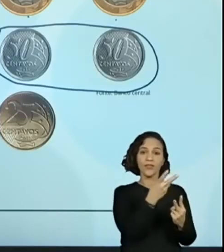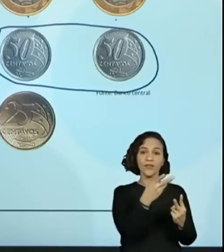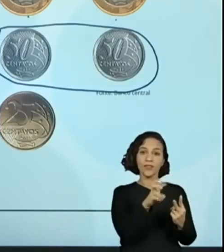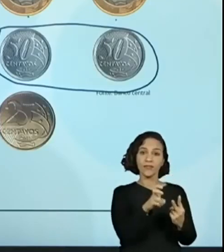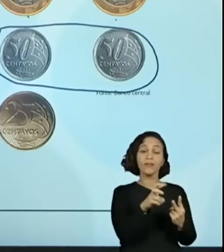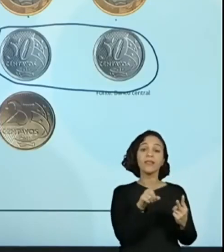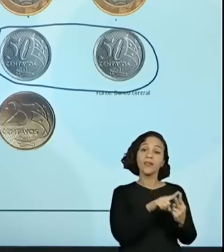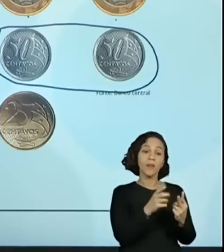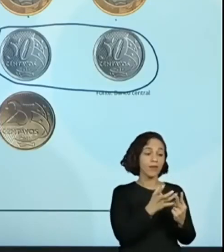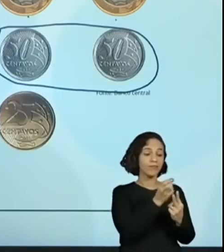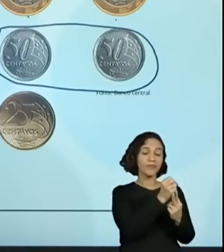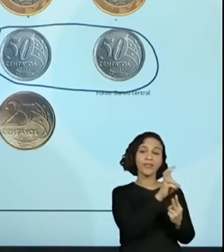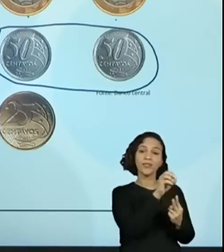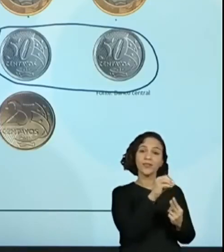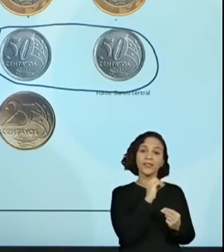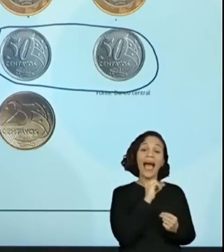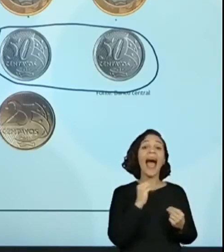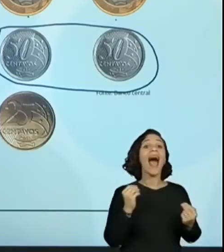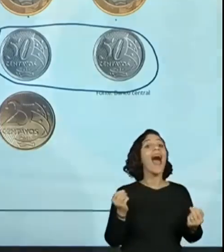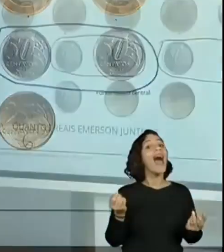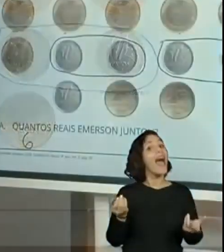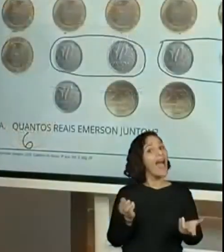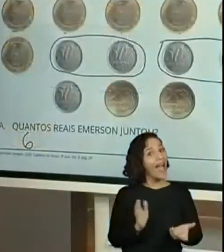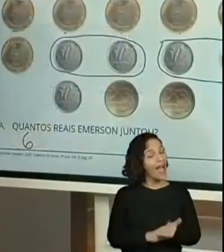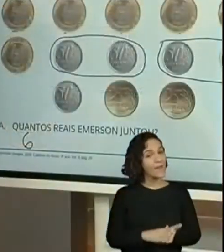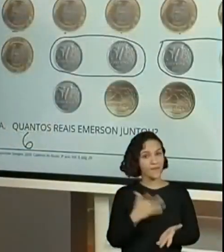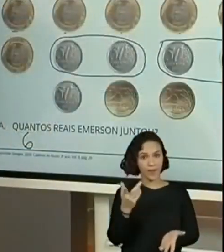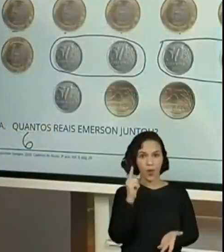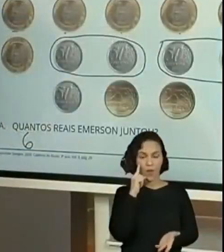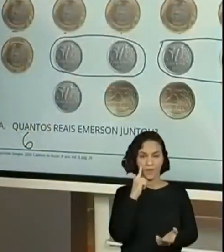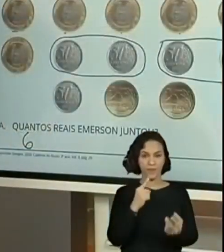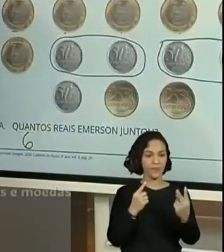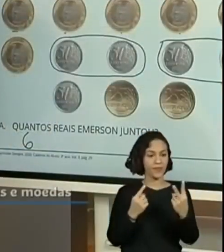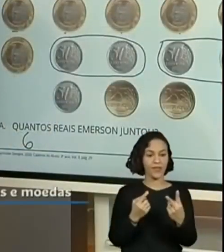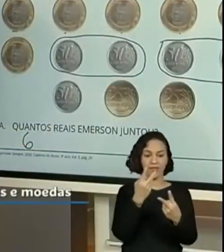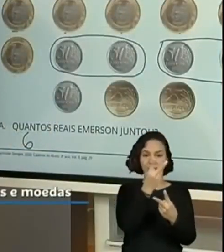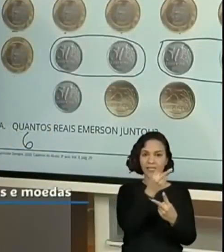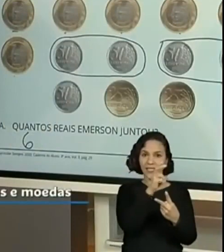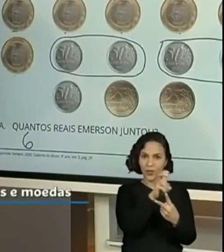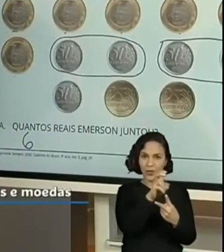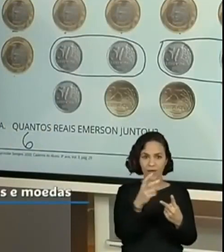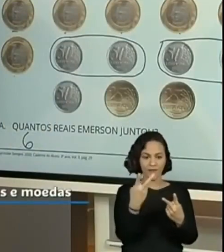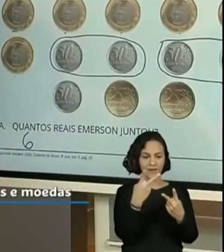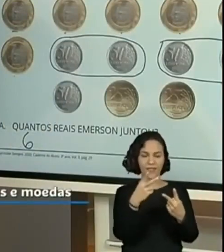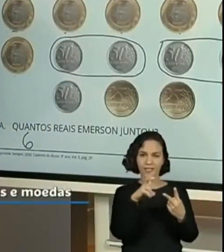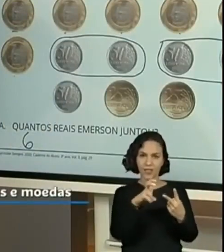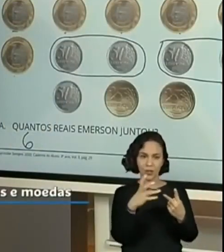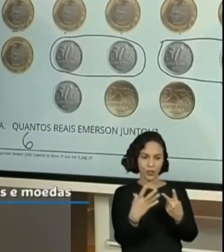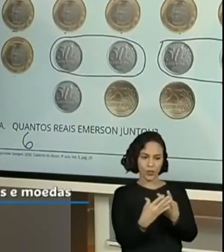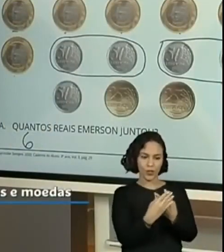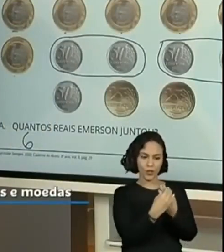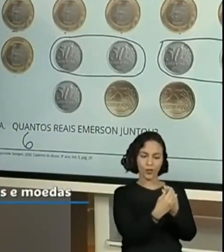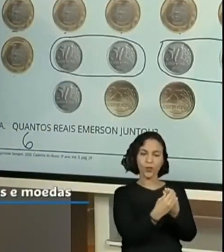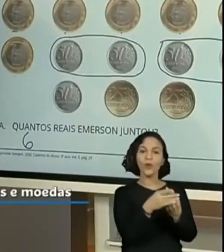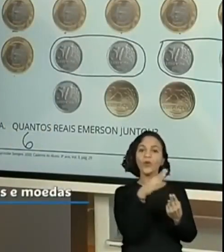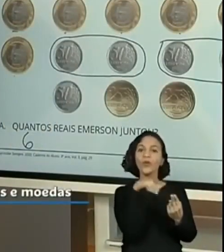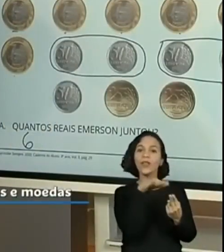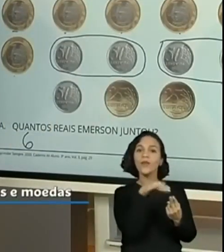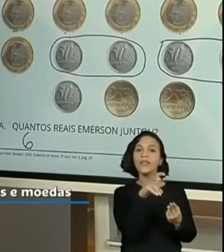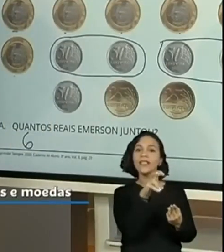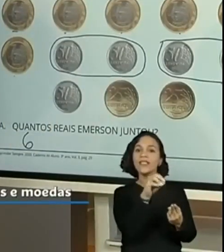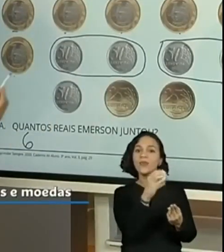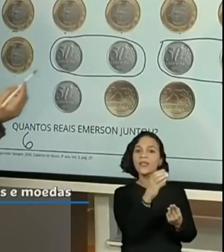também equivale a cinquenta centavos. então, duas moedas de vinte e cinco centavos juntas formam